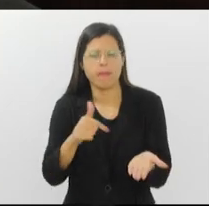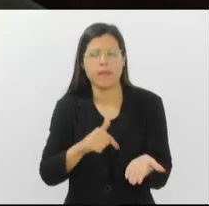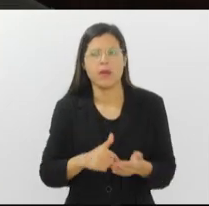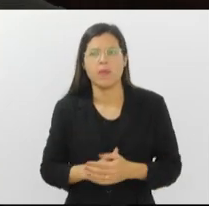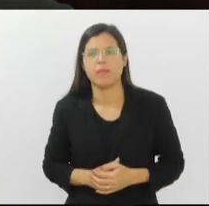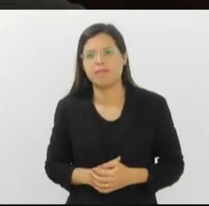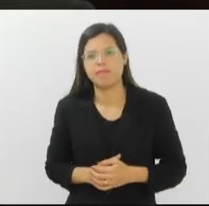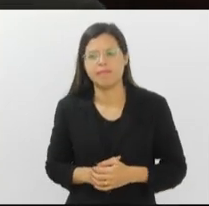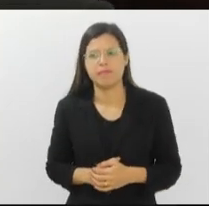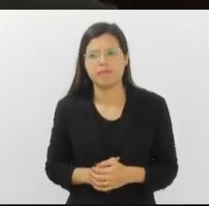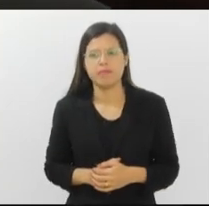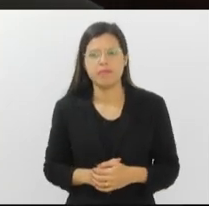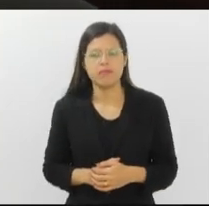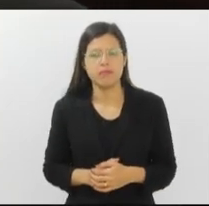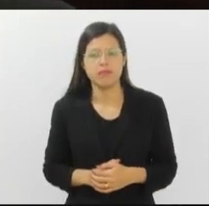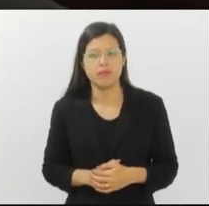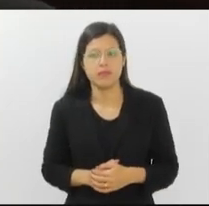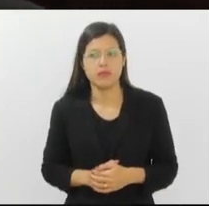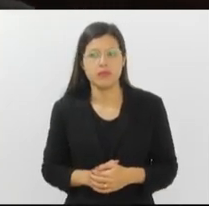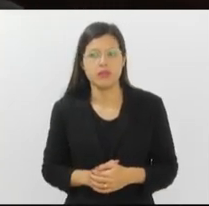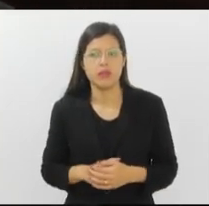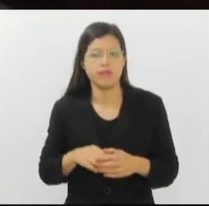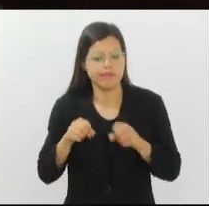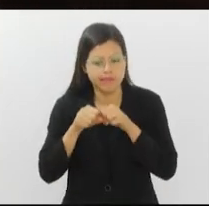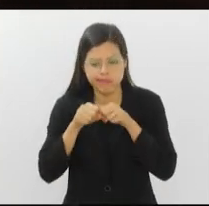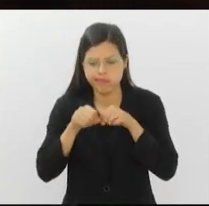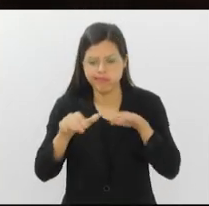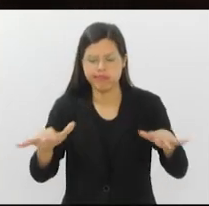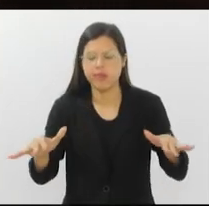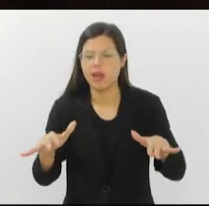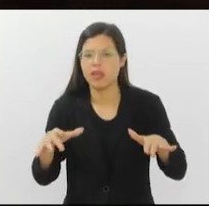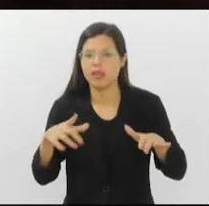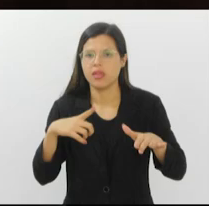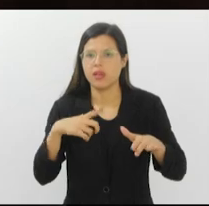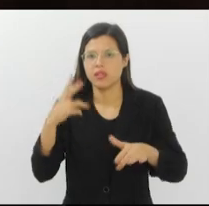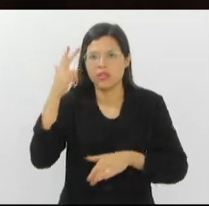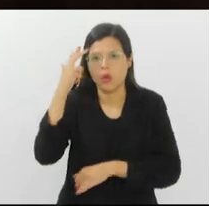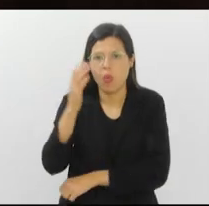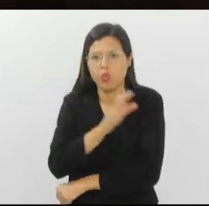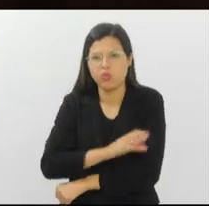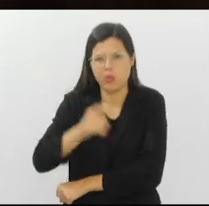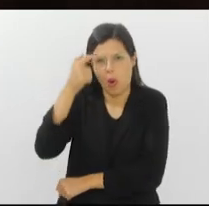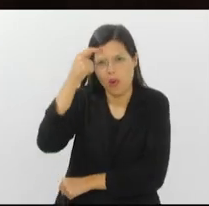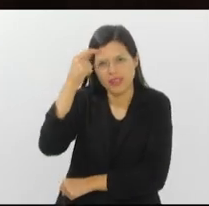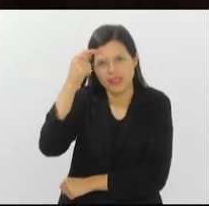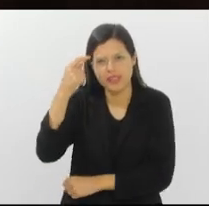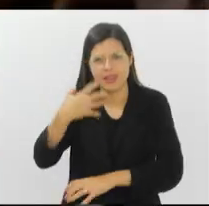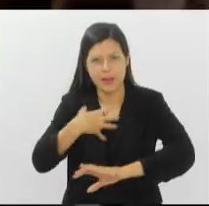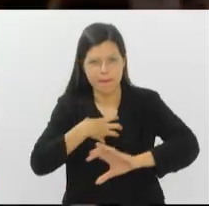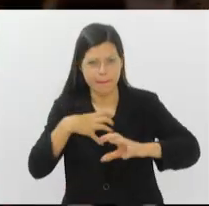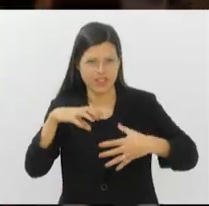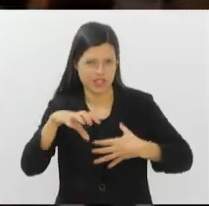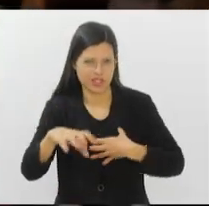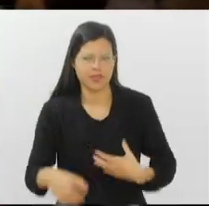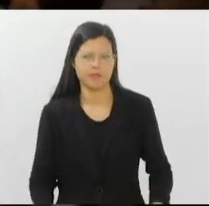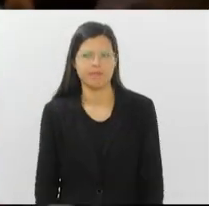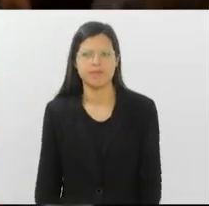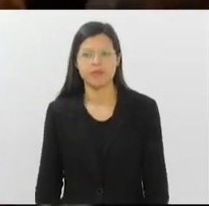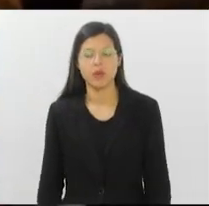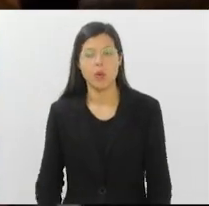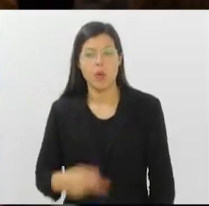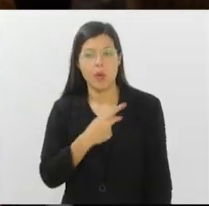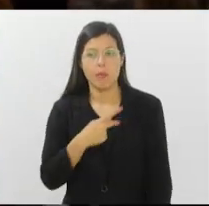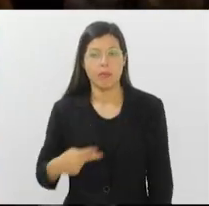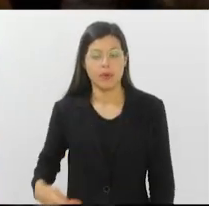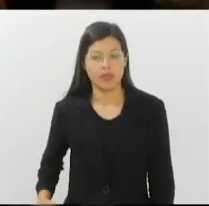generalizada promover essa cultura de conscientização e empatia. O presidente do Detro